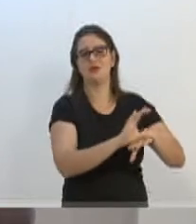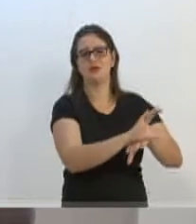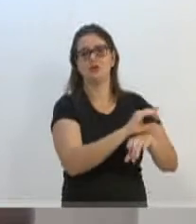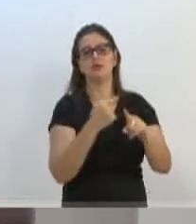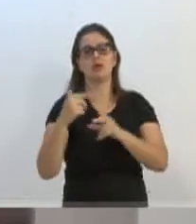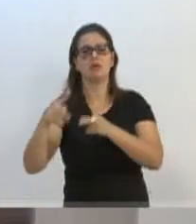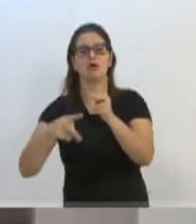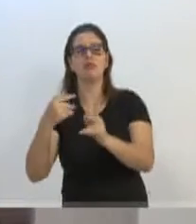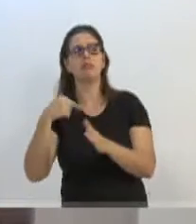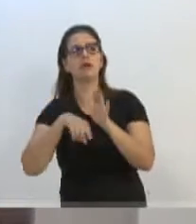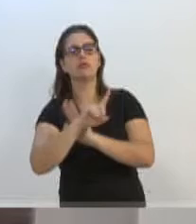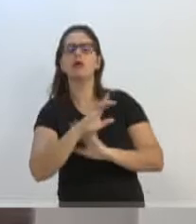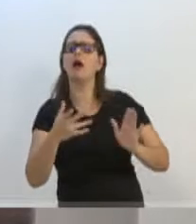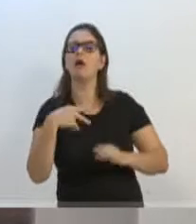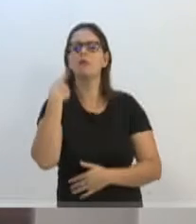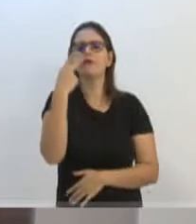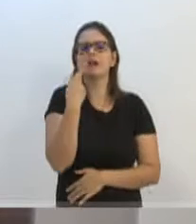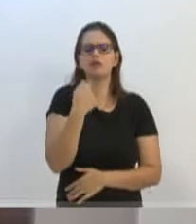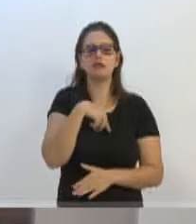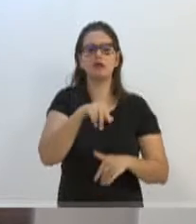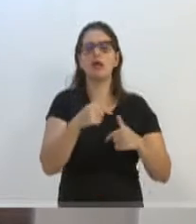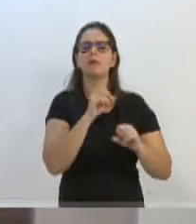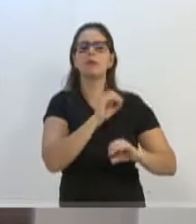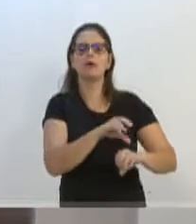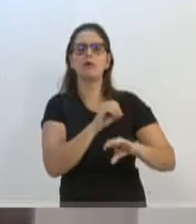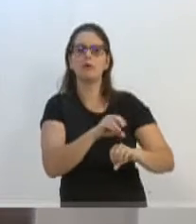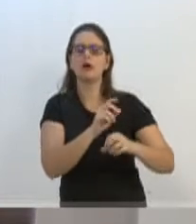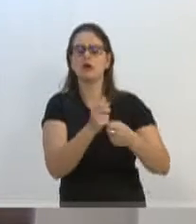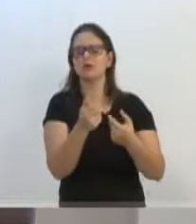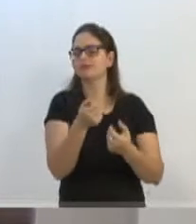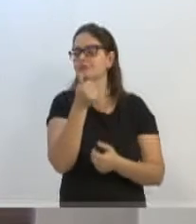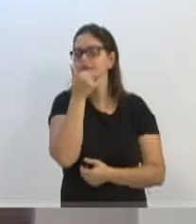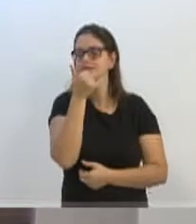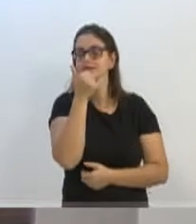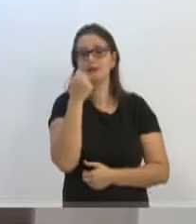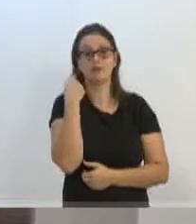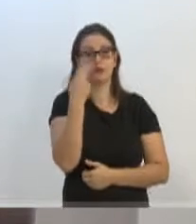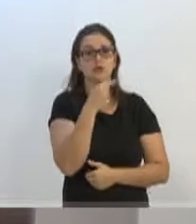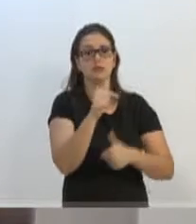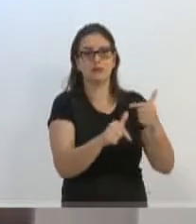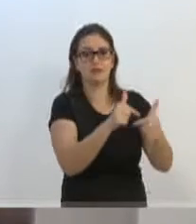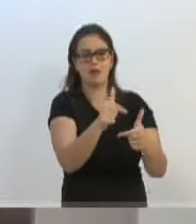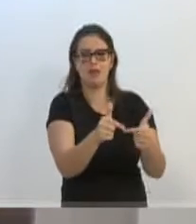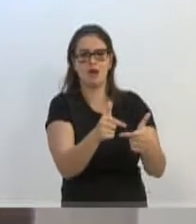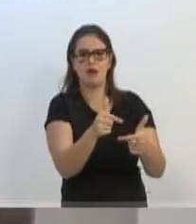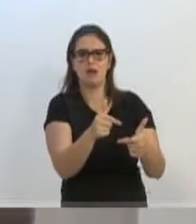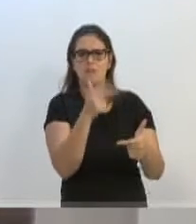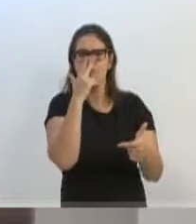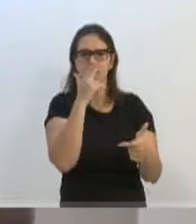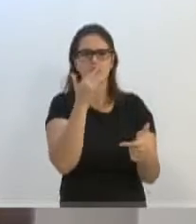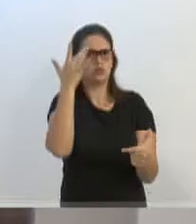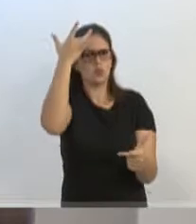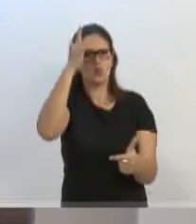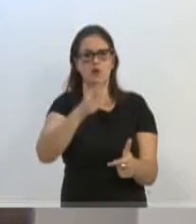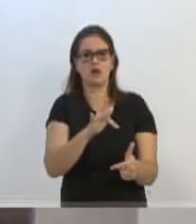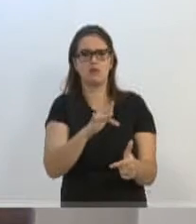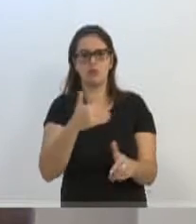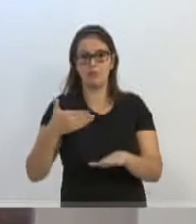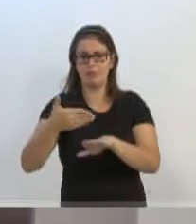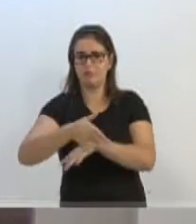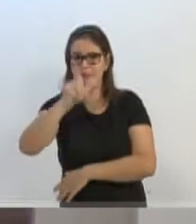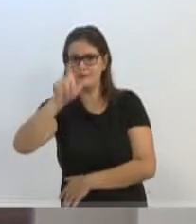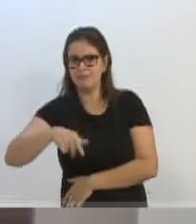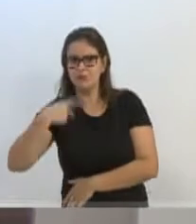faz é, mas os vereadores não estão lá para legislar e eles nem sabem o que podem legislar. E pega mal, não para o vereador que entrou com o projeto constitucional,